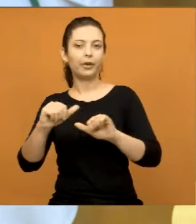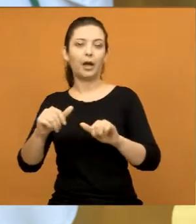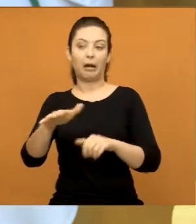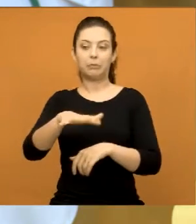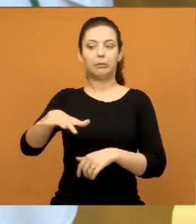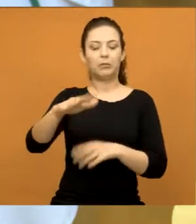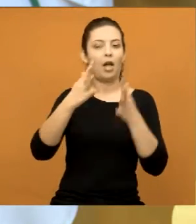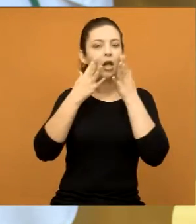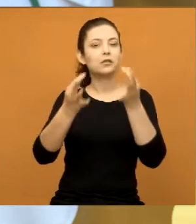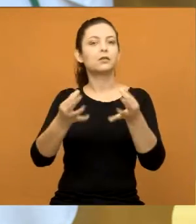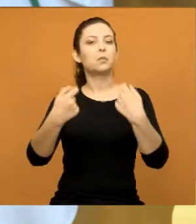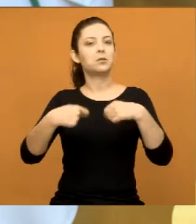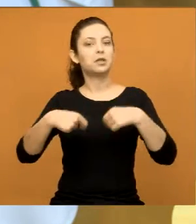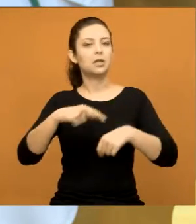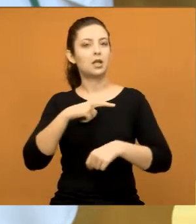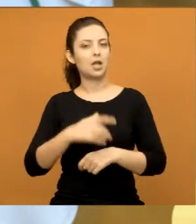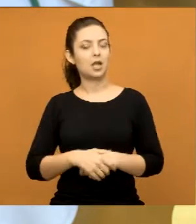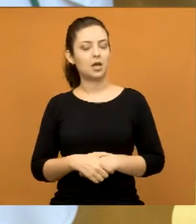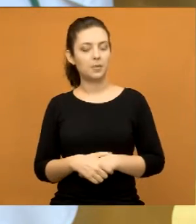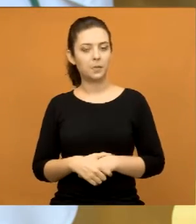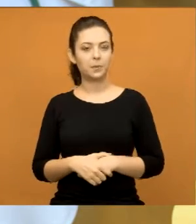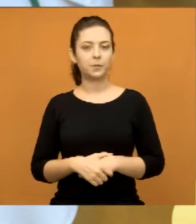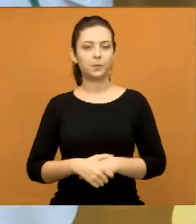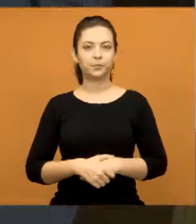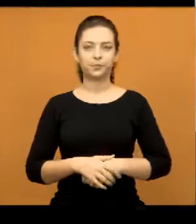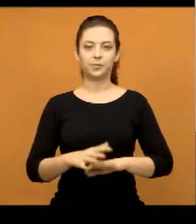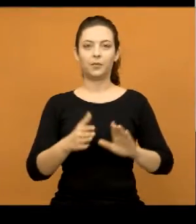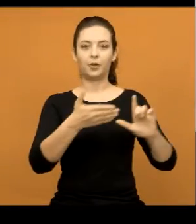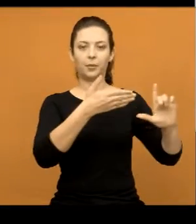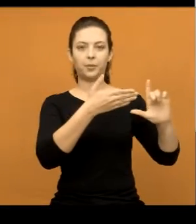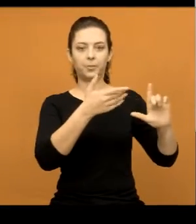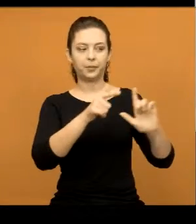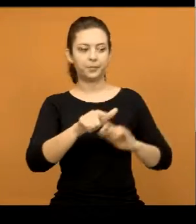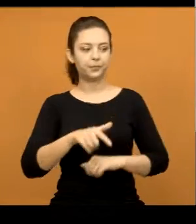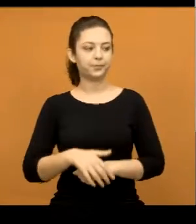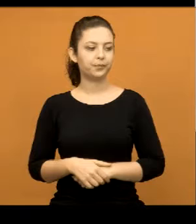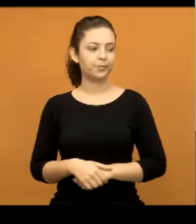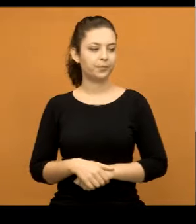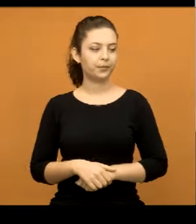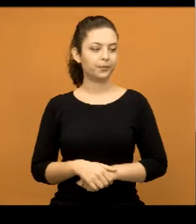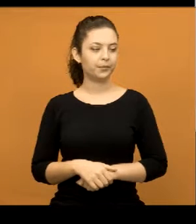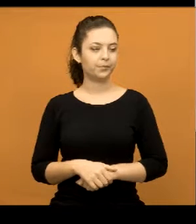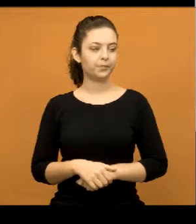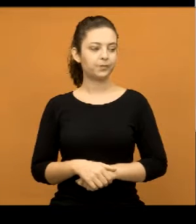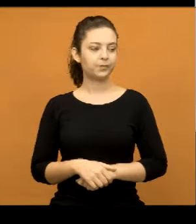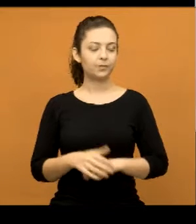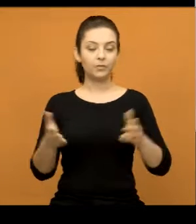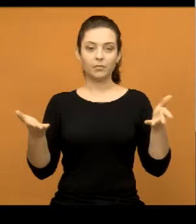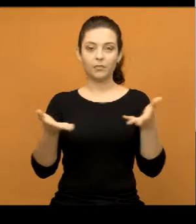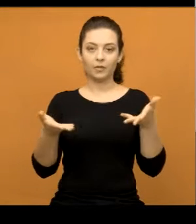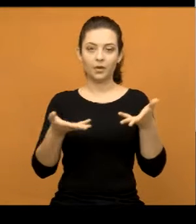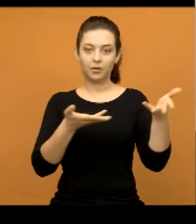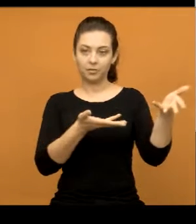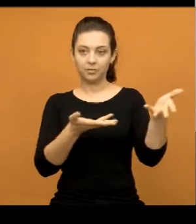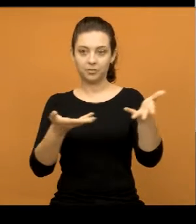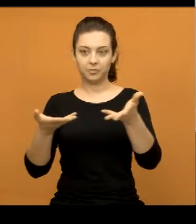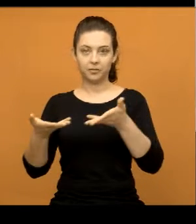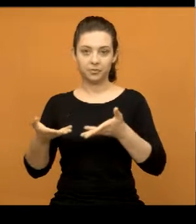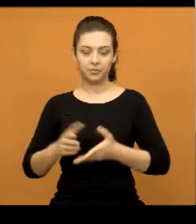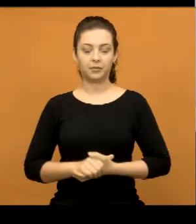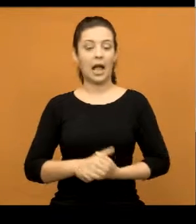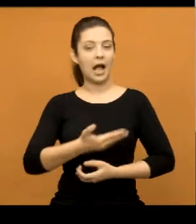atentas a esse movimento. Próximo slide, por favor. Bom, agora eu quero aqui convidar aí